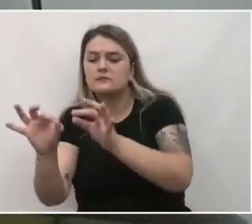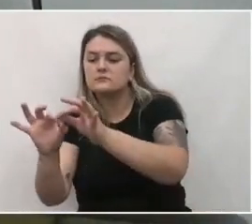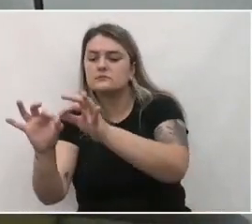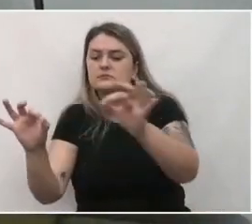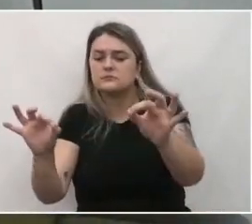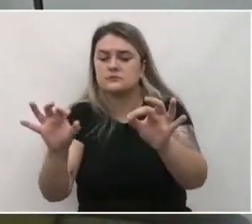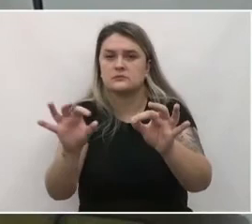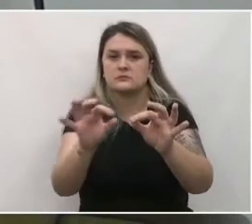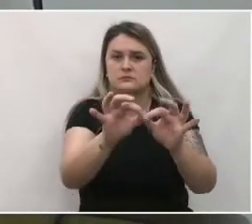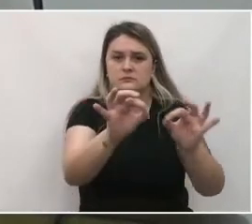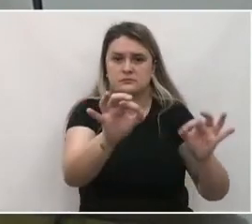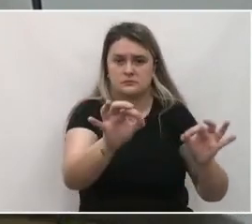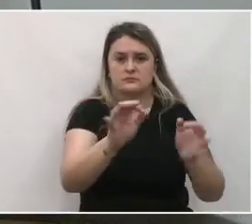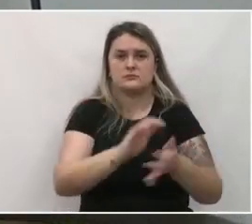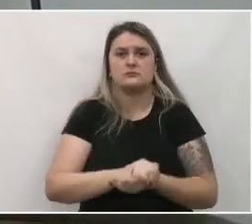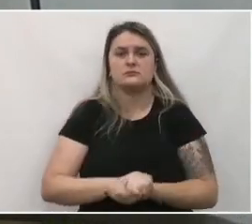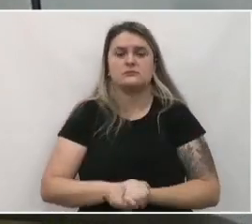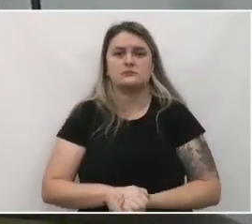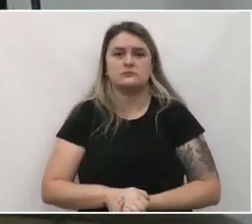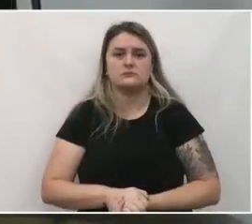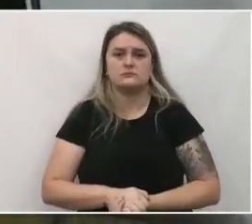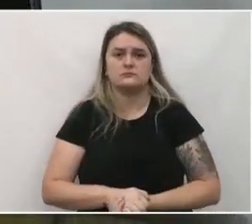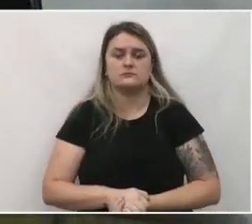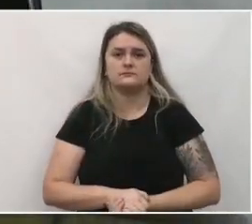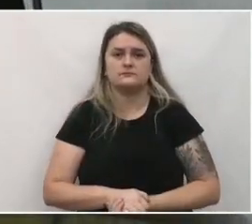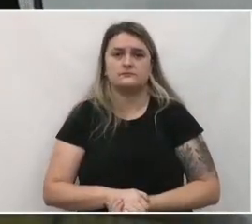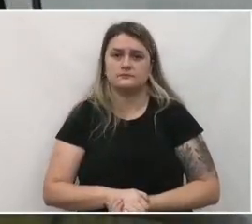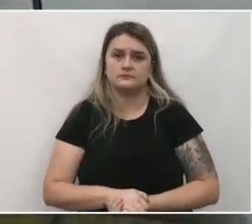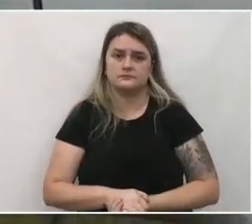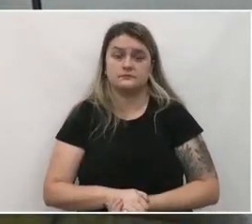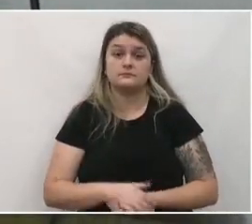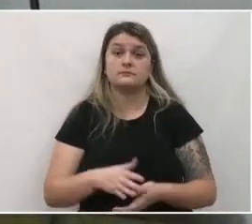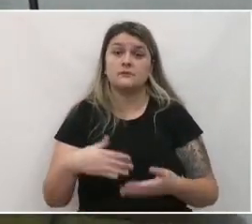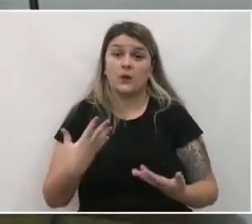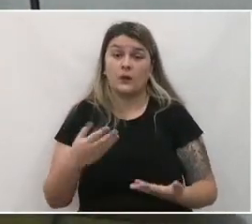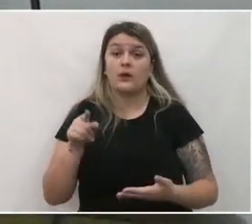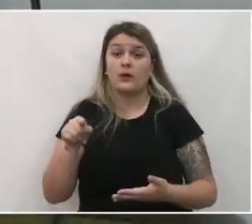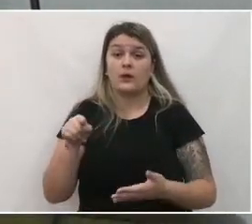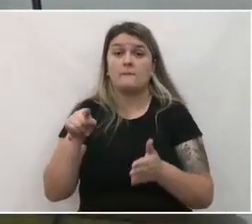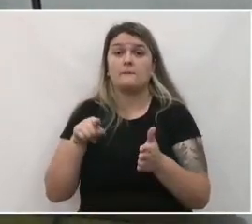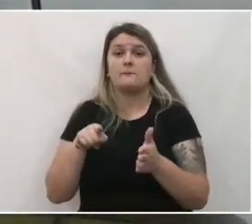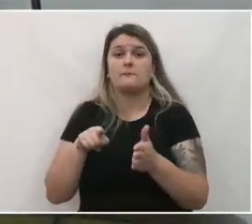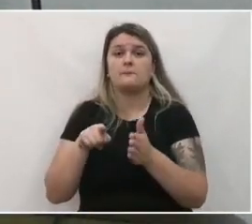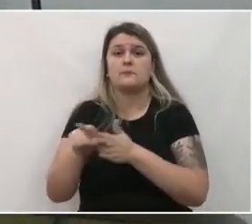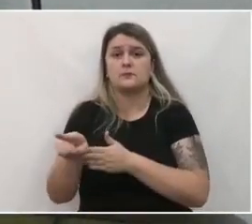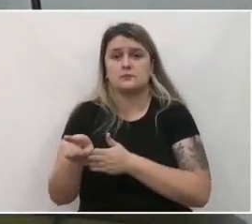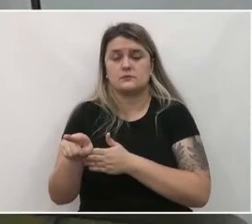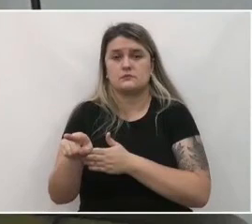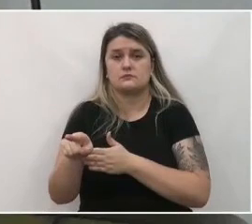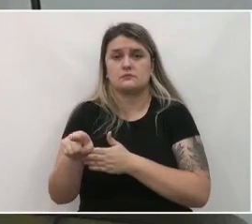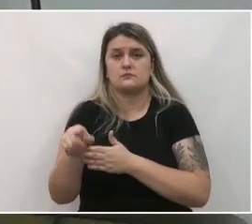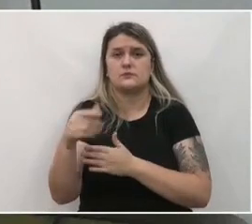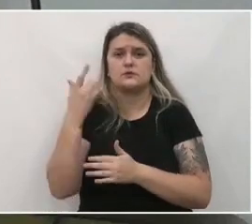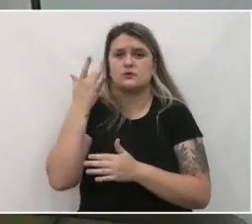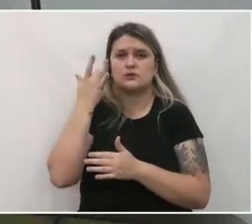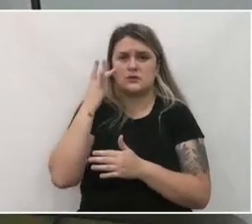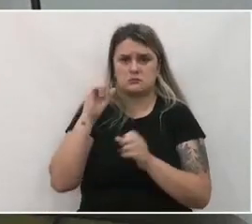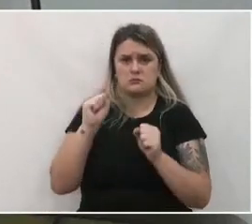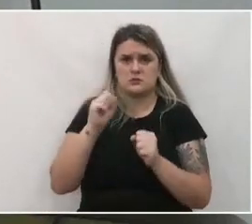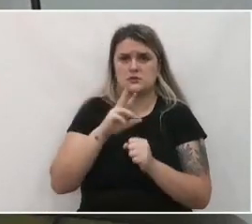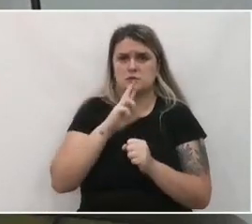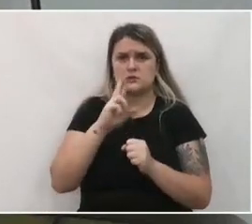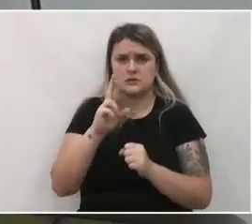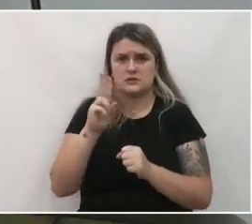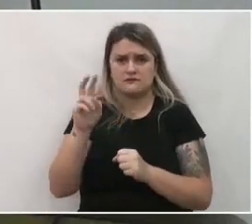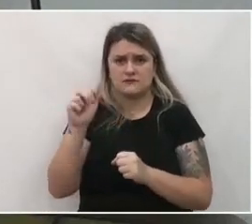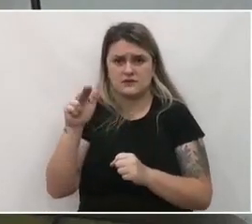zoneamento? Bom, essa é uma pergunta que... Eu não sei, quer que eu responda, Vanessa?